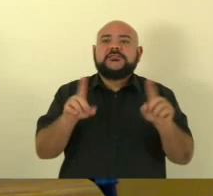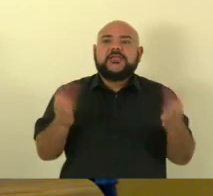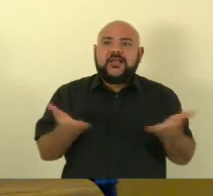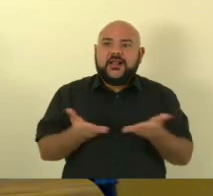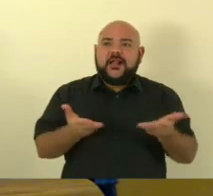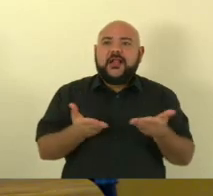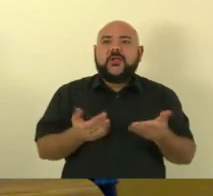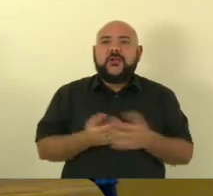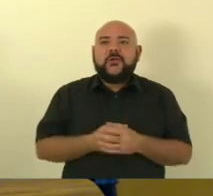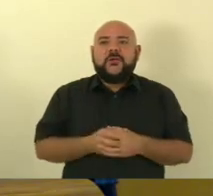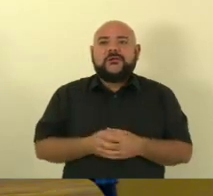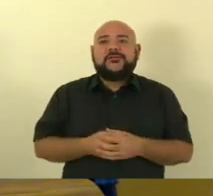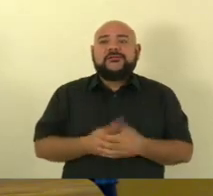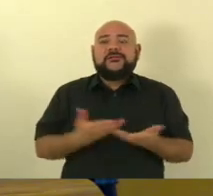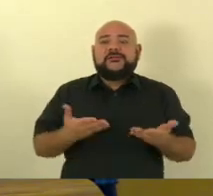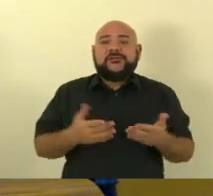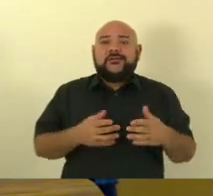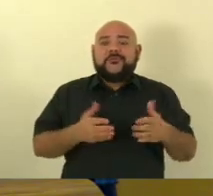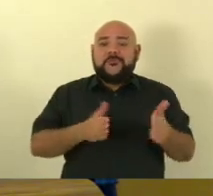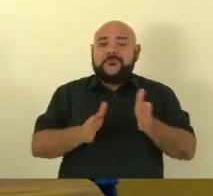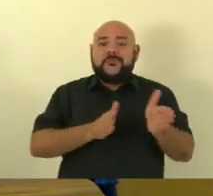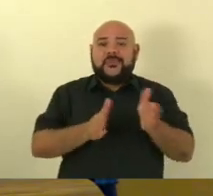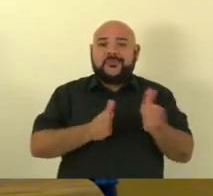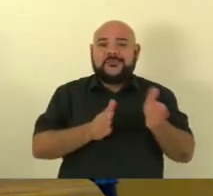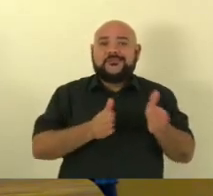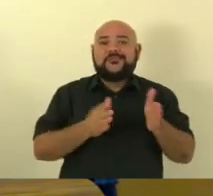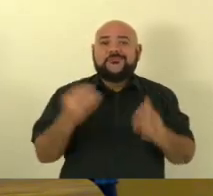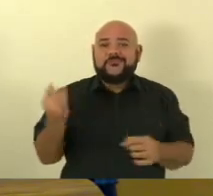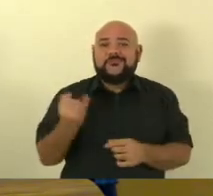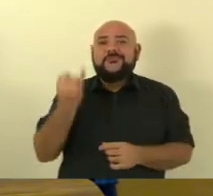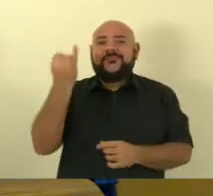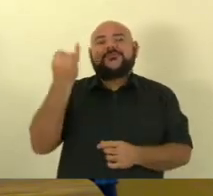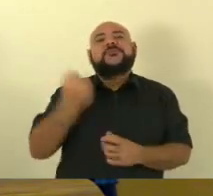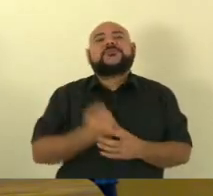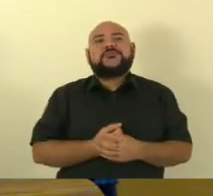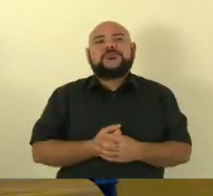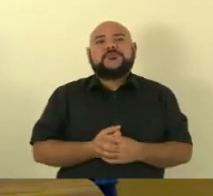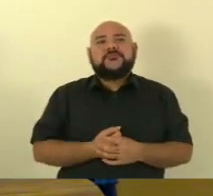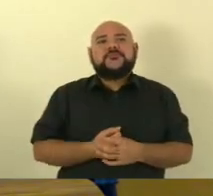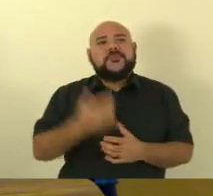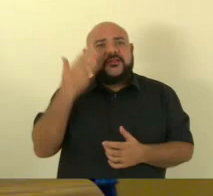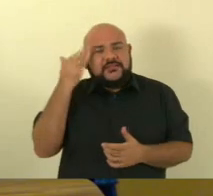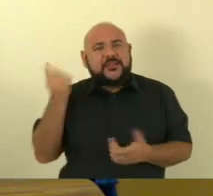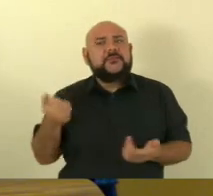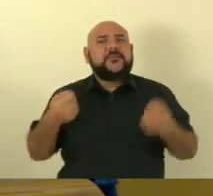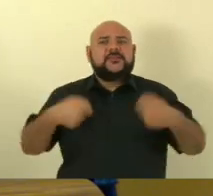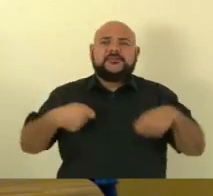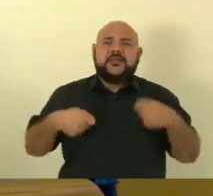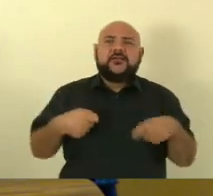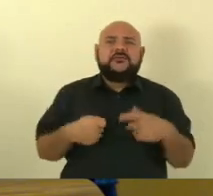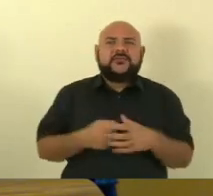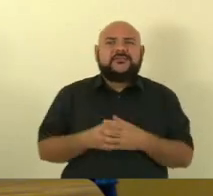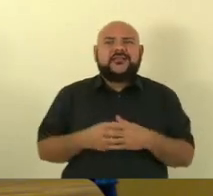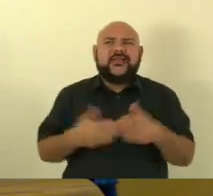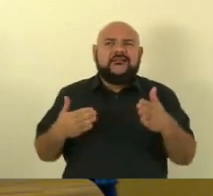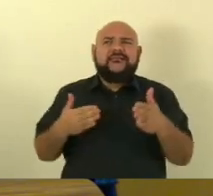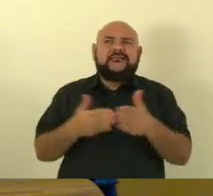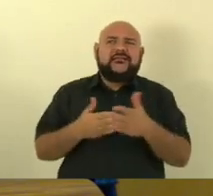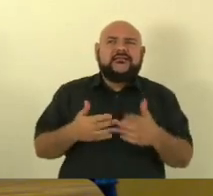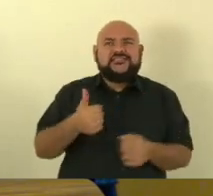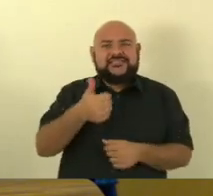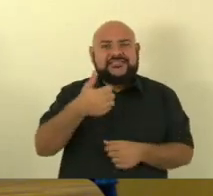Toda essa posição firme do Banco Central é verdade que eu achei que poderia ter sido um pouquinho menos. Não precisava ter chegado a 13,75.